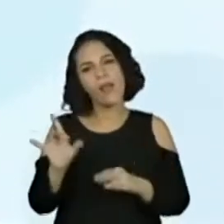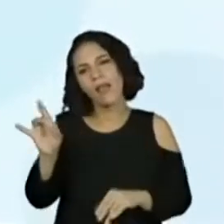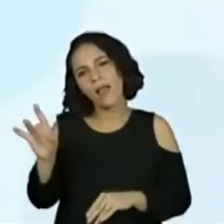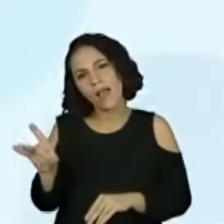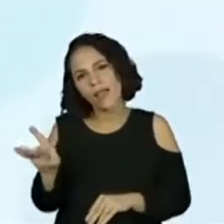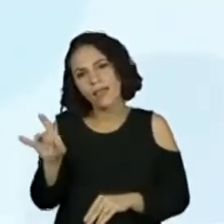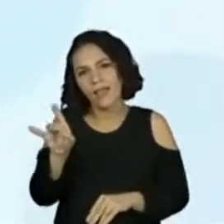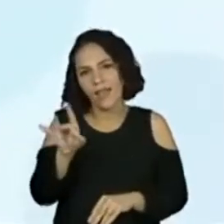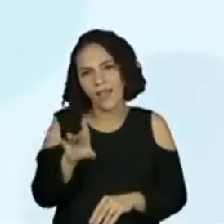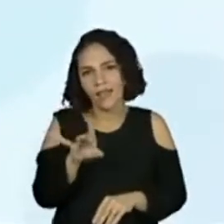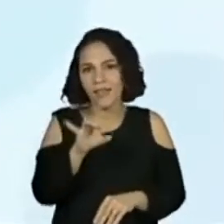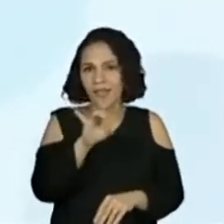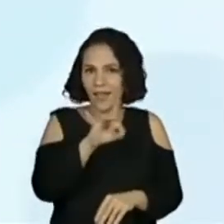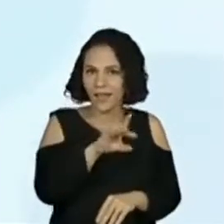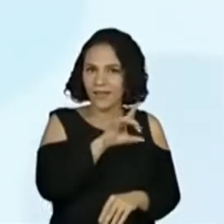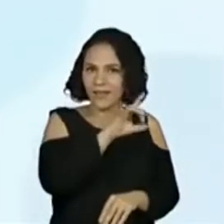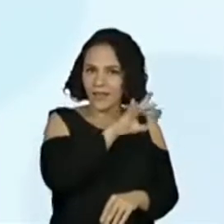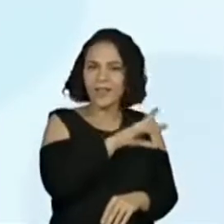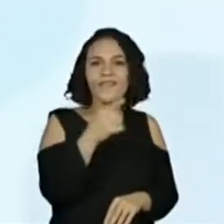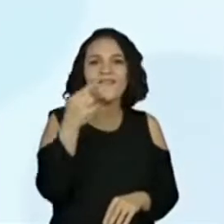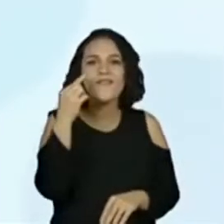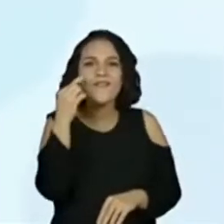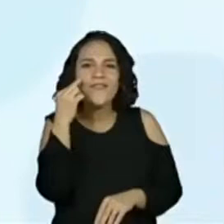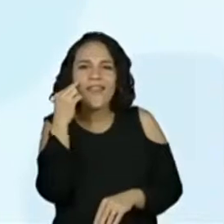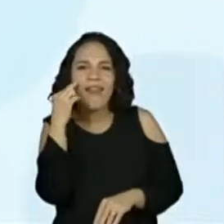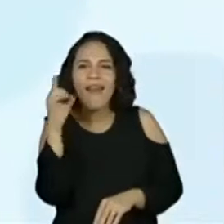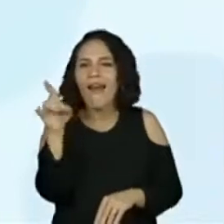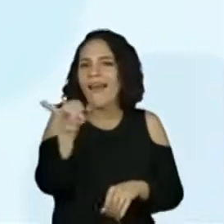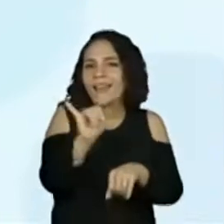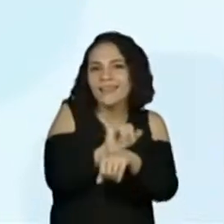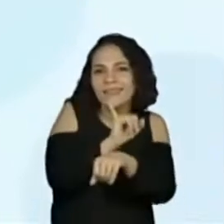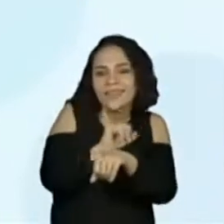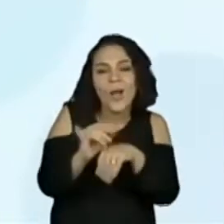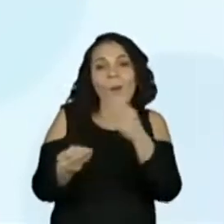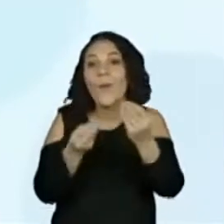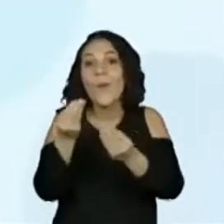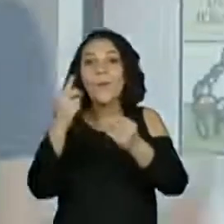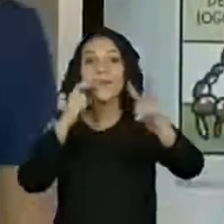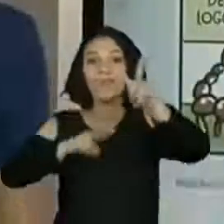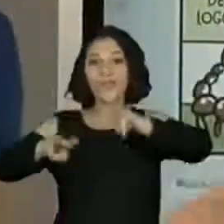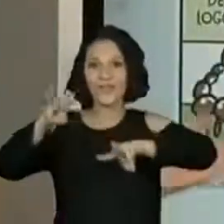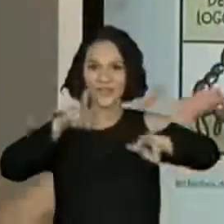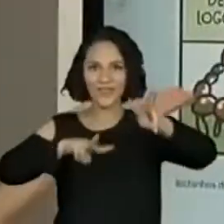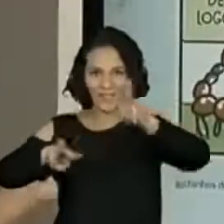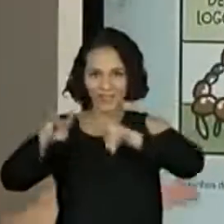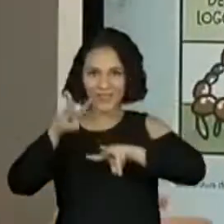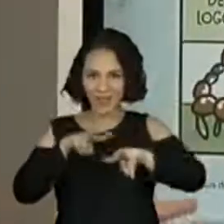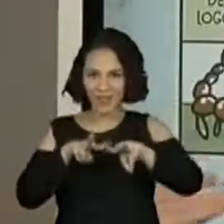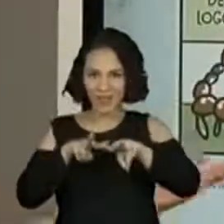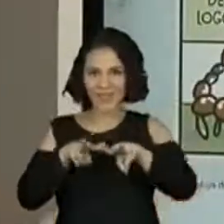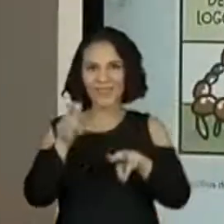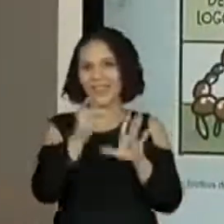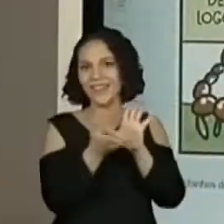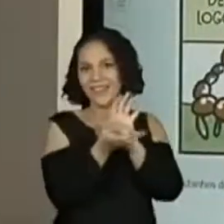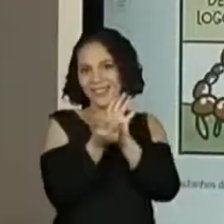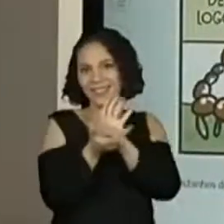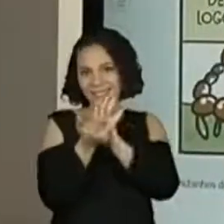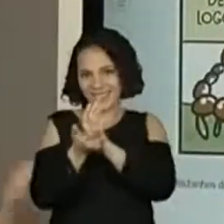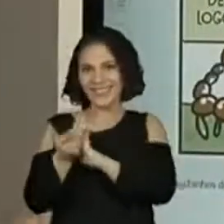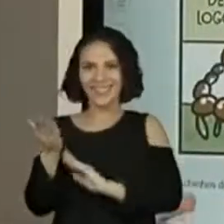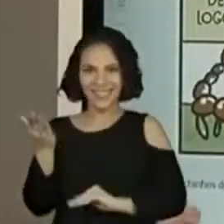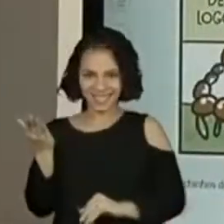quadro para a gente ver os recursos e para vocês entenderem como eles foram utilizados pela cartunista que desenha aí,